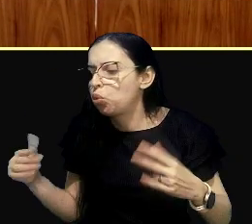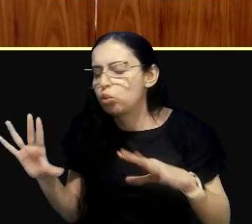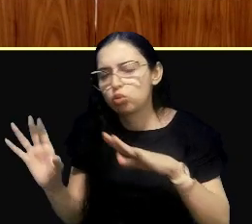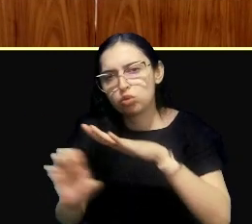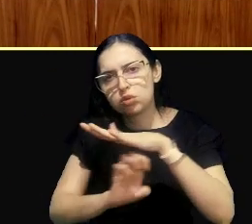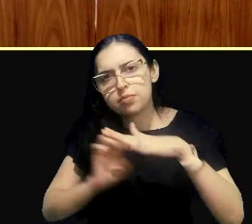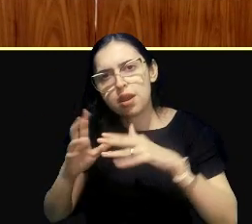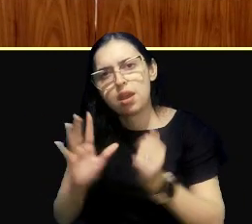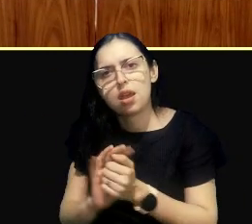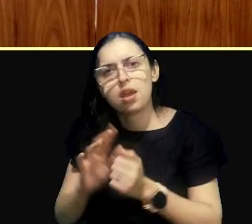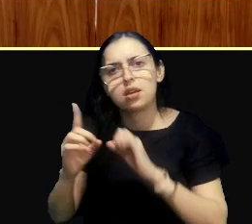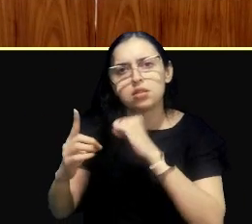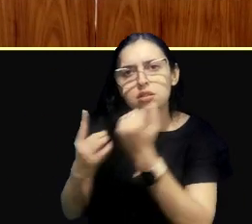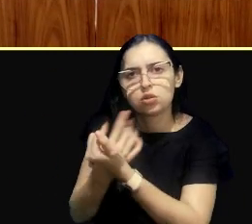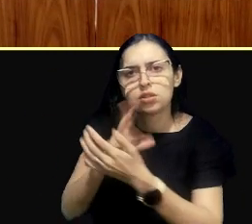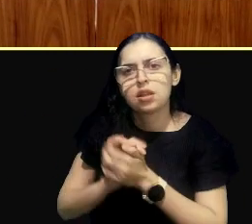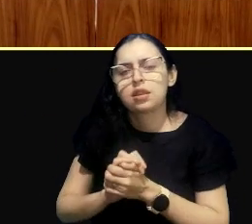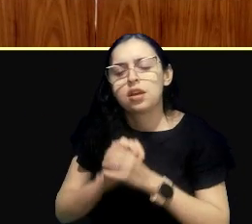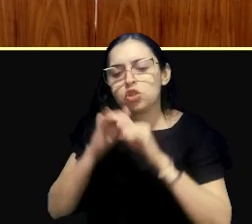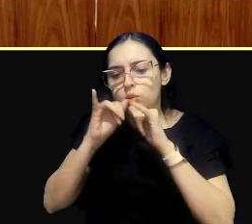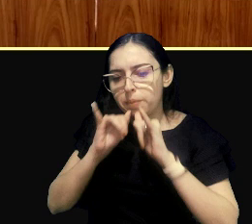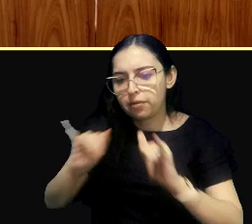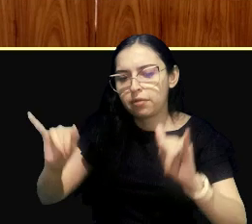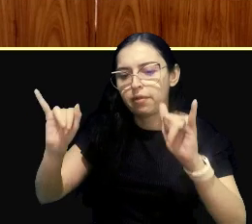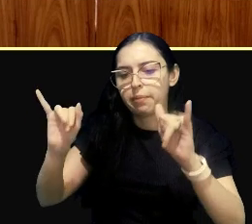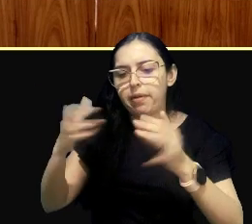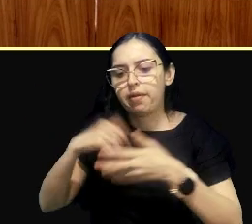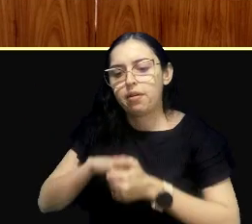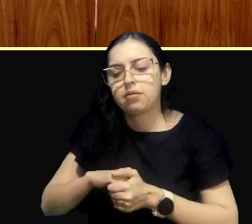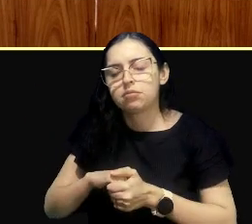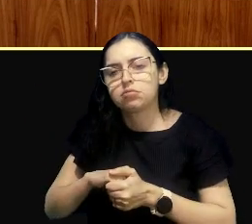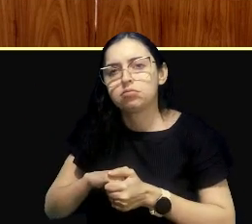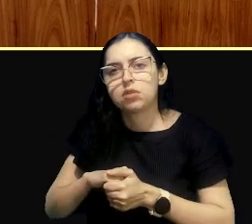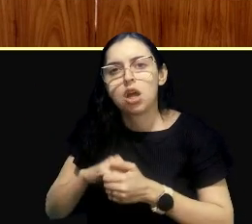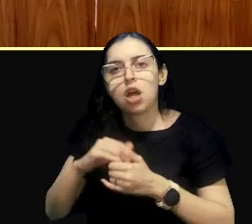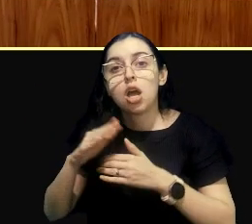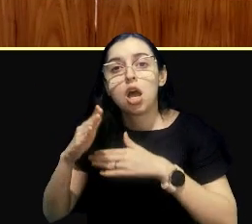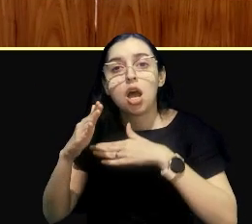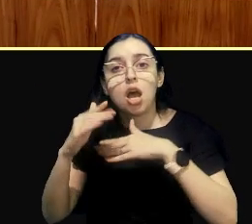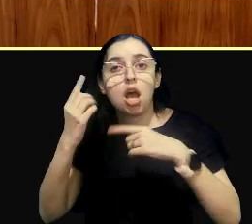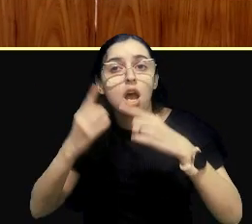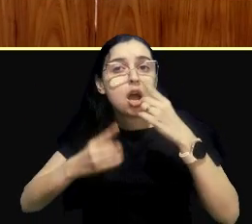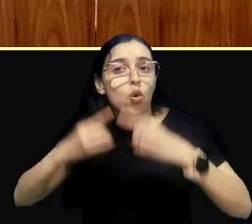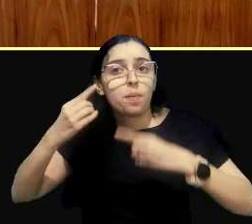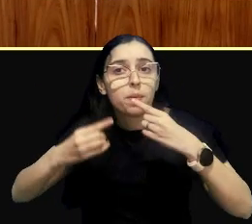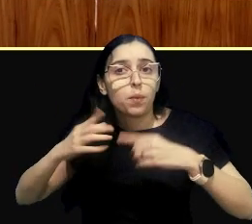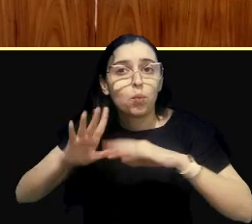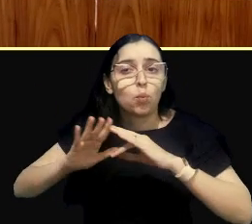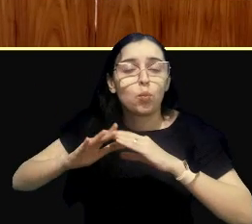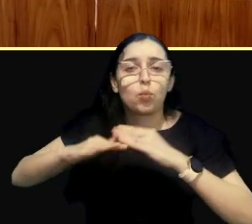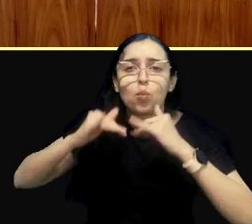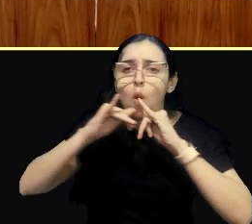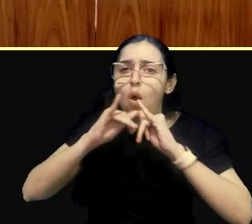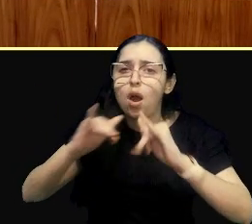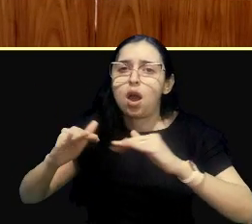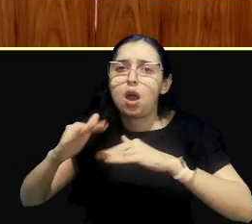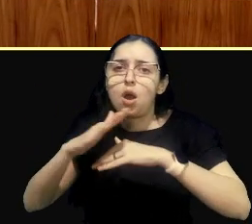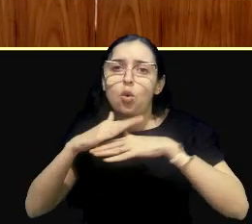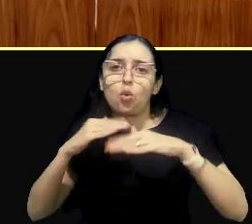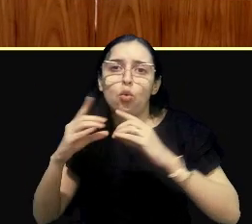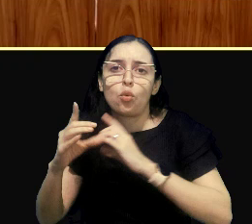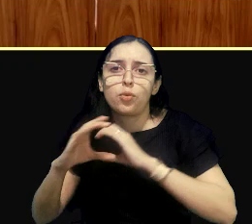para divulgar, ter a comunicação entre esses agentes e